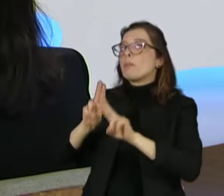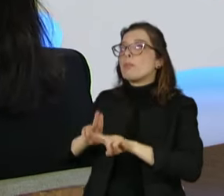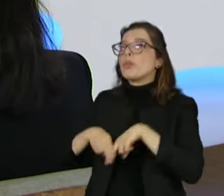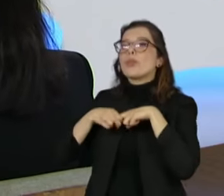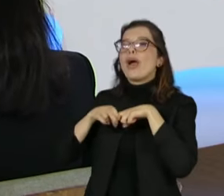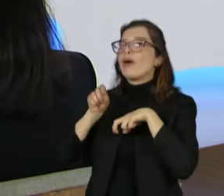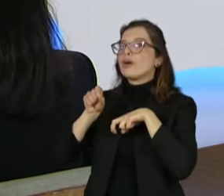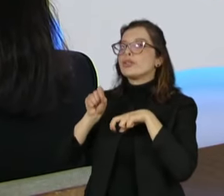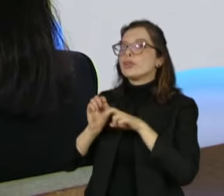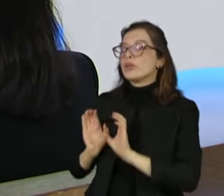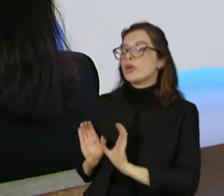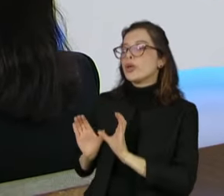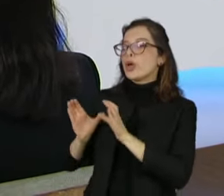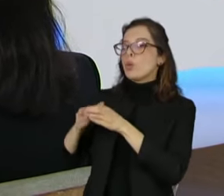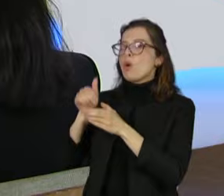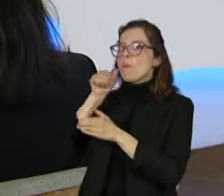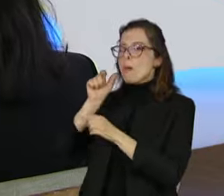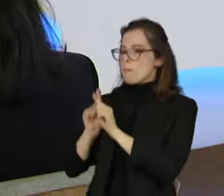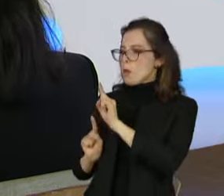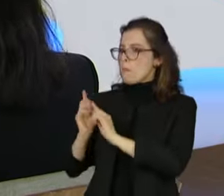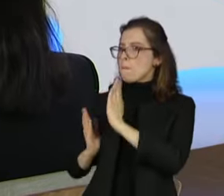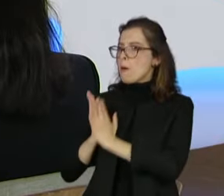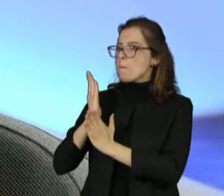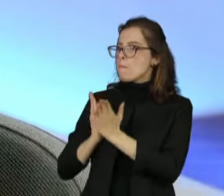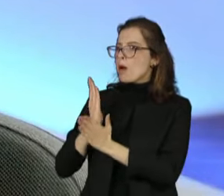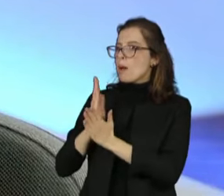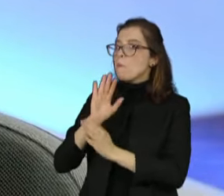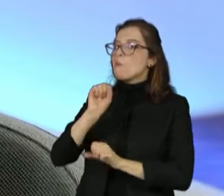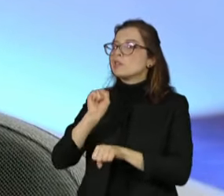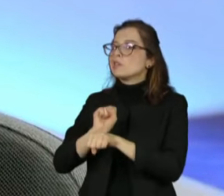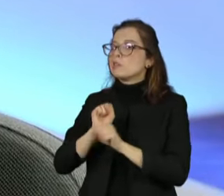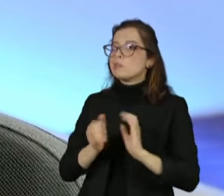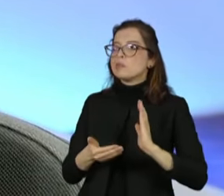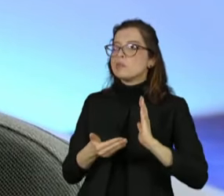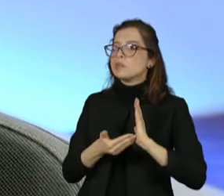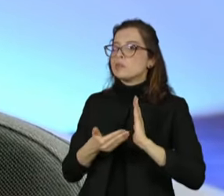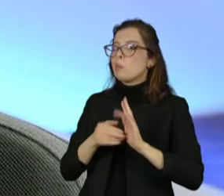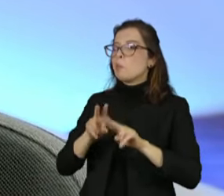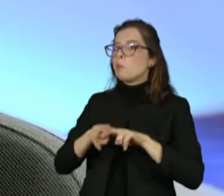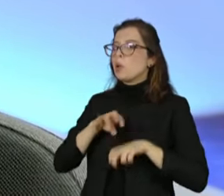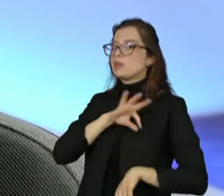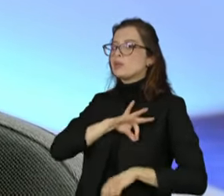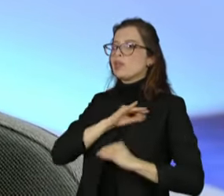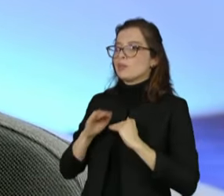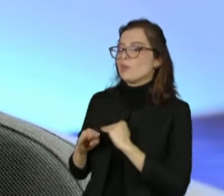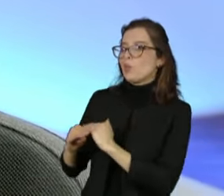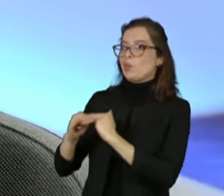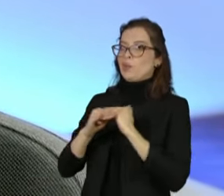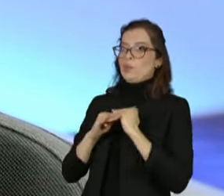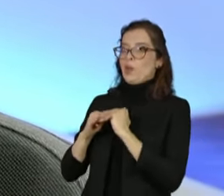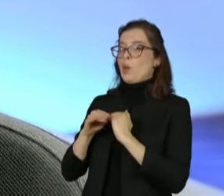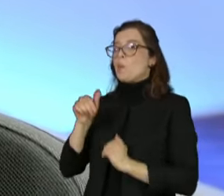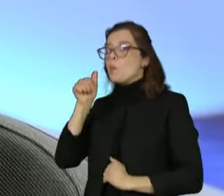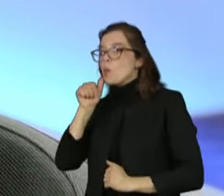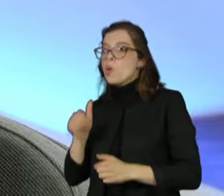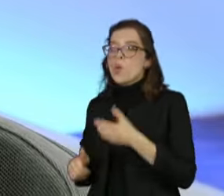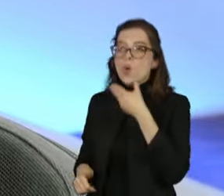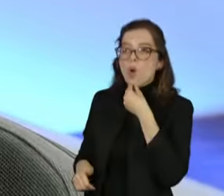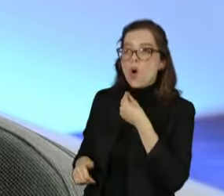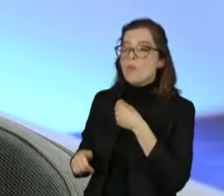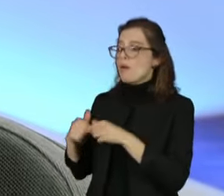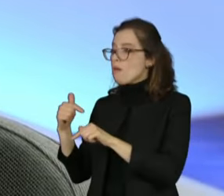parada na Câmara dos Deputados a igualdade salarial entre homens e mulheres no mercado de trabalho, com as mesmas funções e com